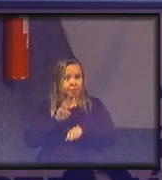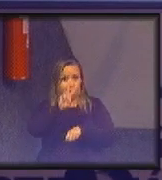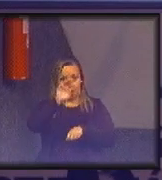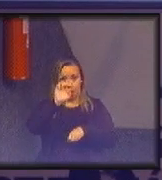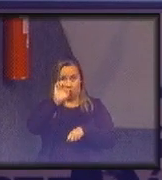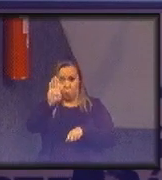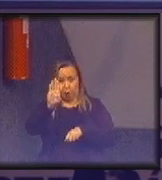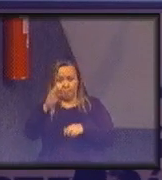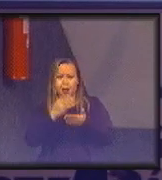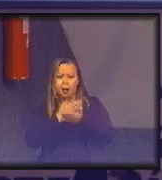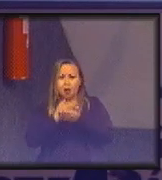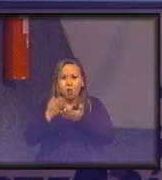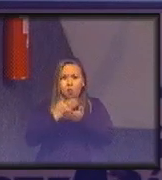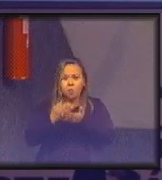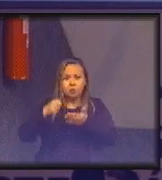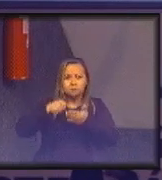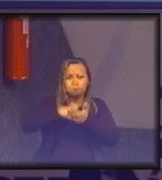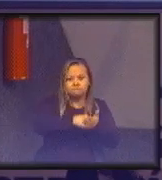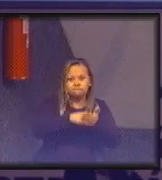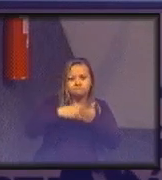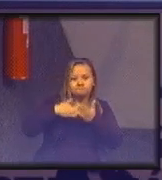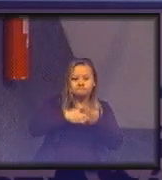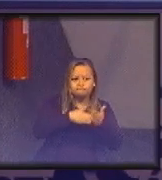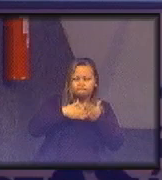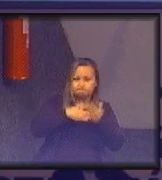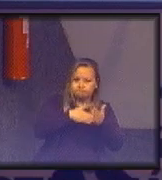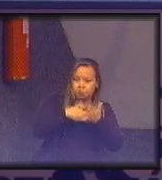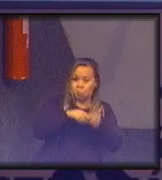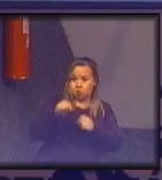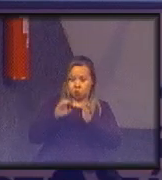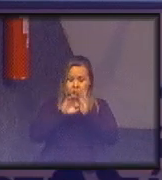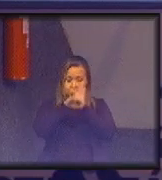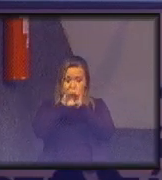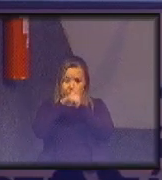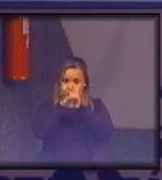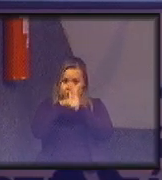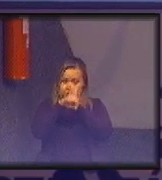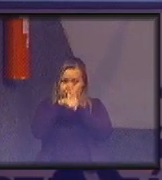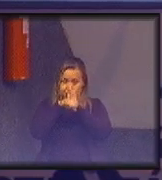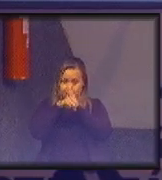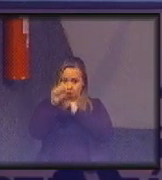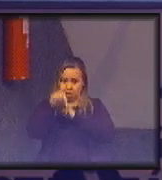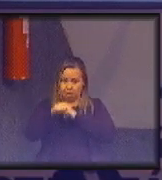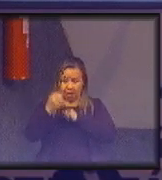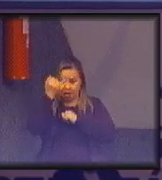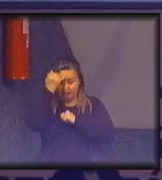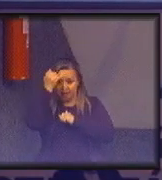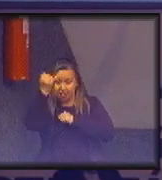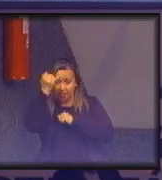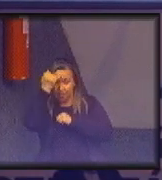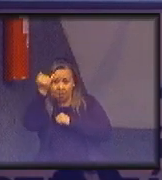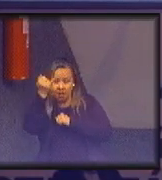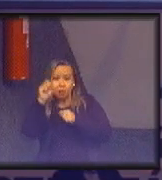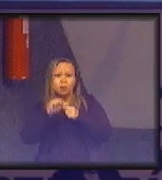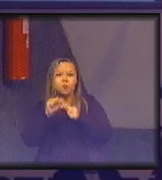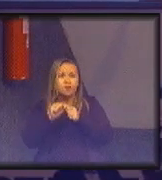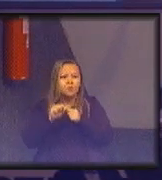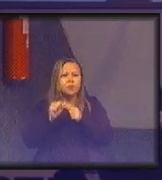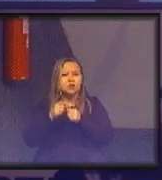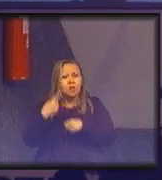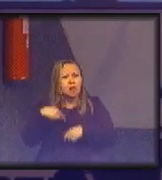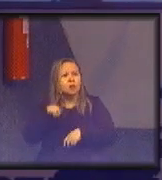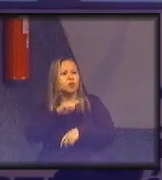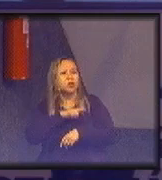começou a romper esse conceito essas ideias fizeram que